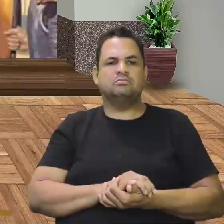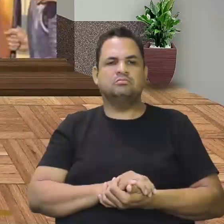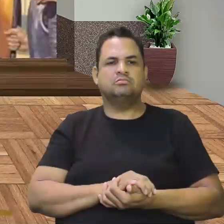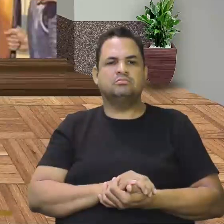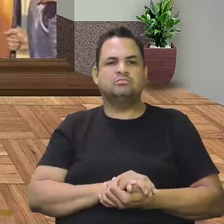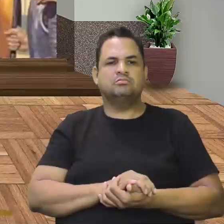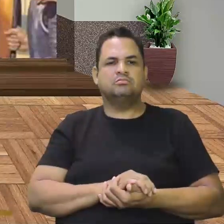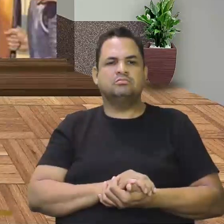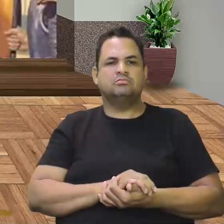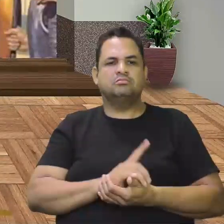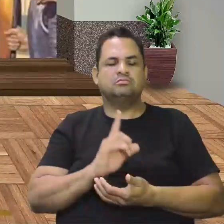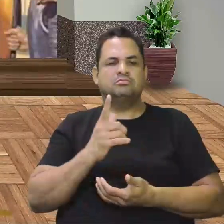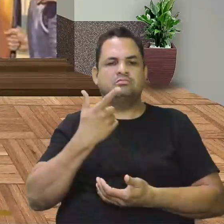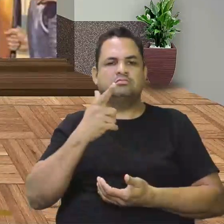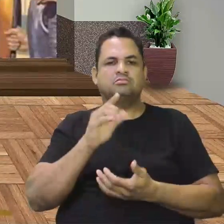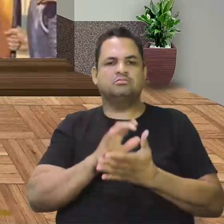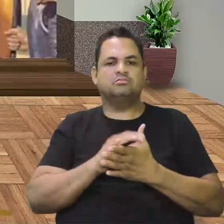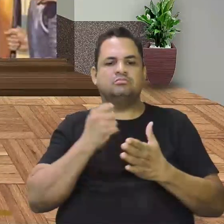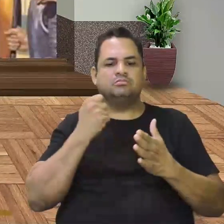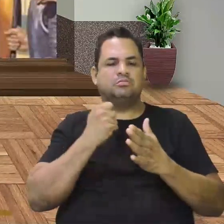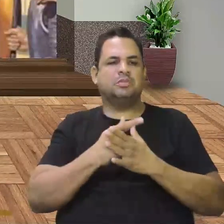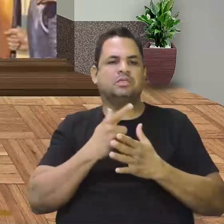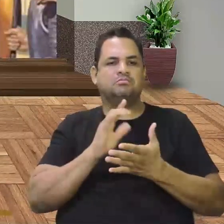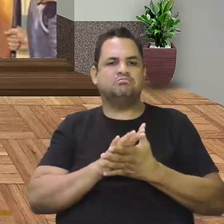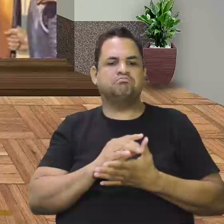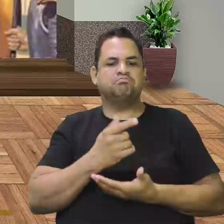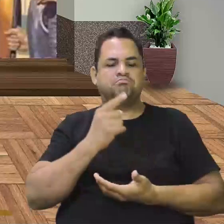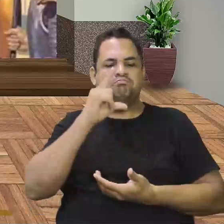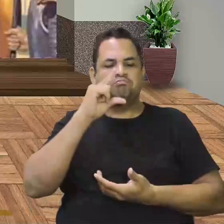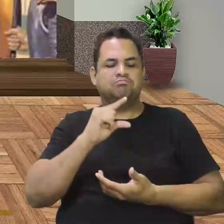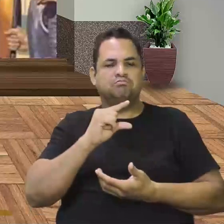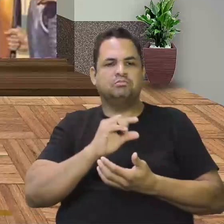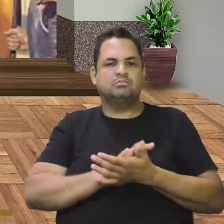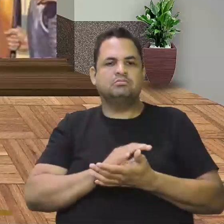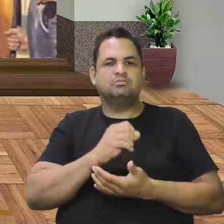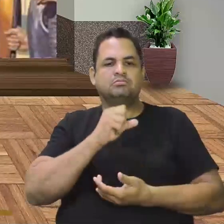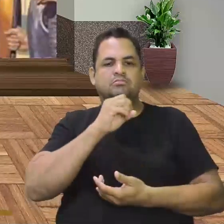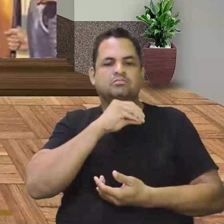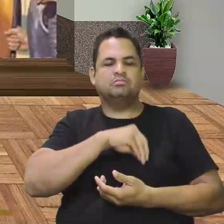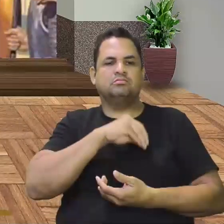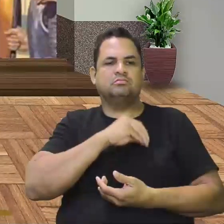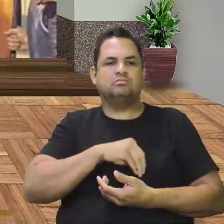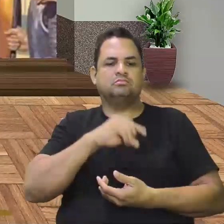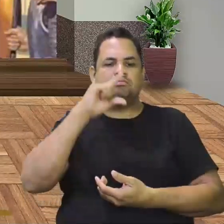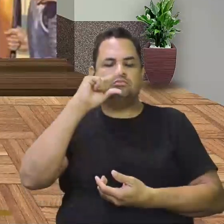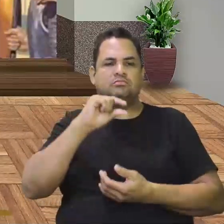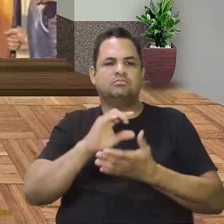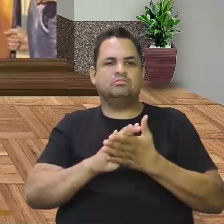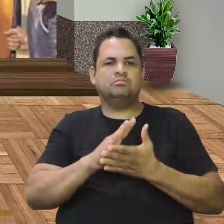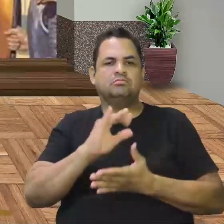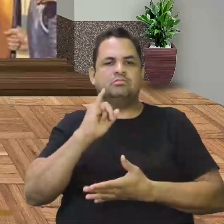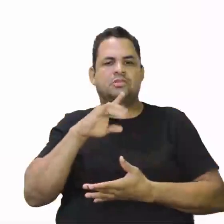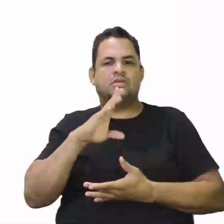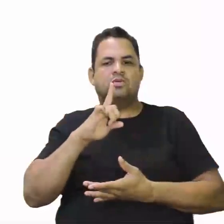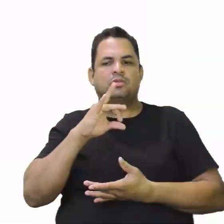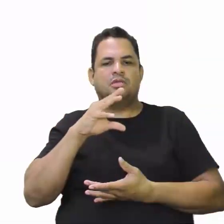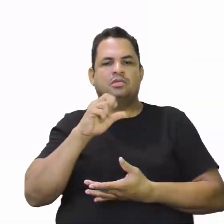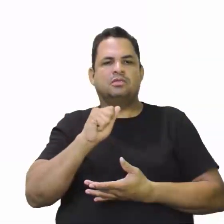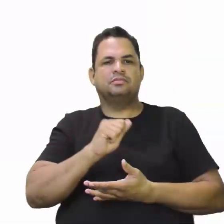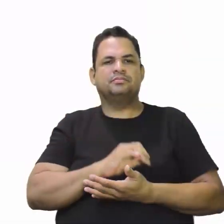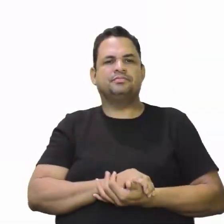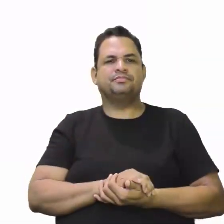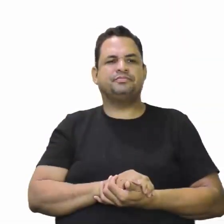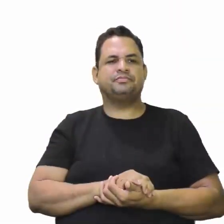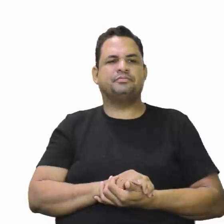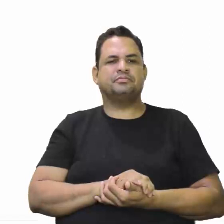Para você não ter que pagar menos do que um salário mínimo. Chamamos isso de salário mínimo. E a encomenda, professor? Olha lá na tela de vocês.